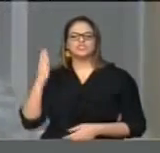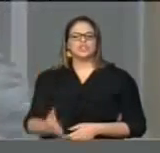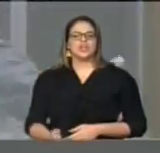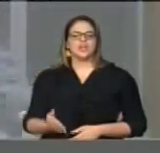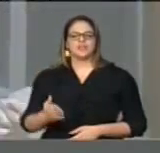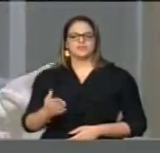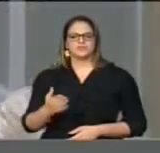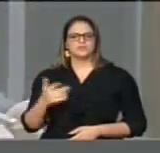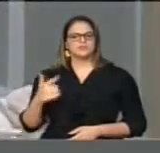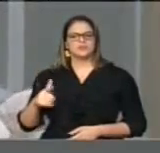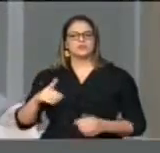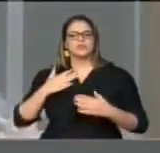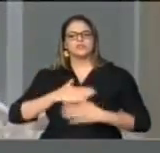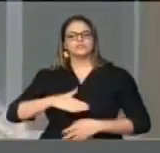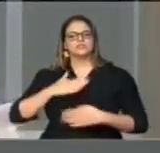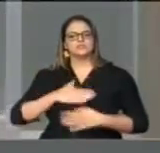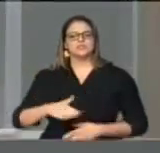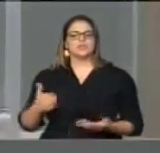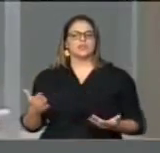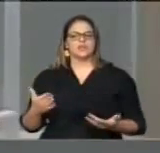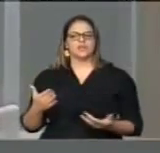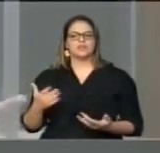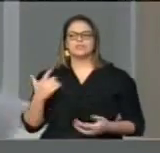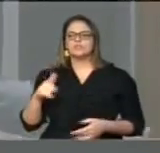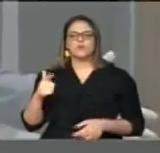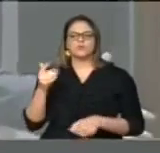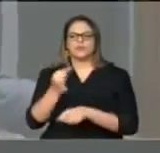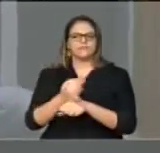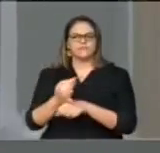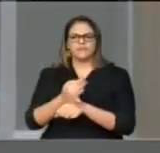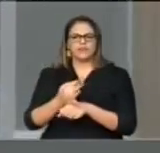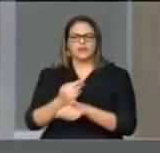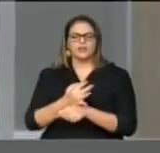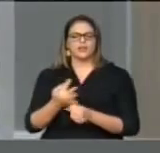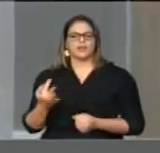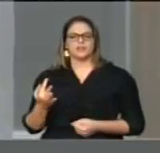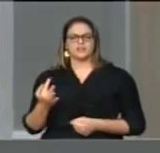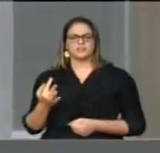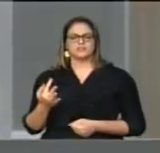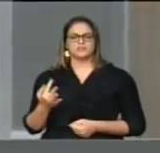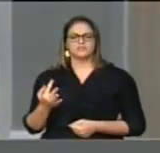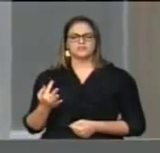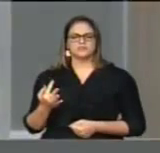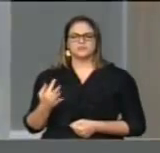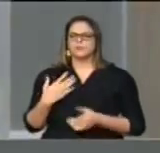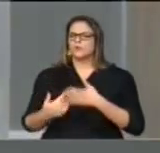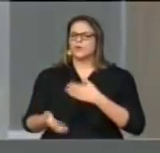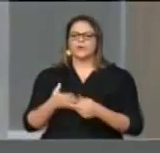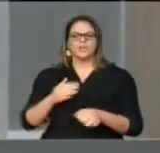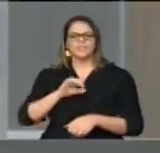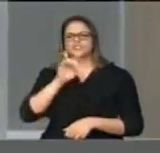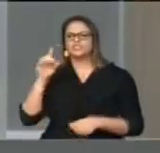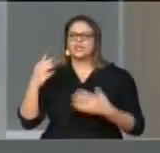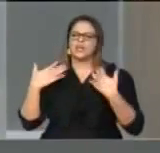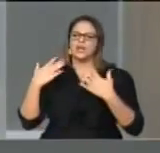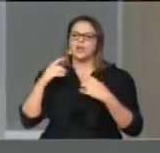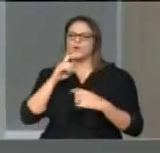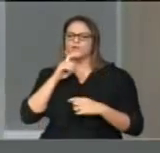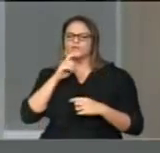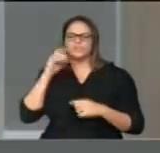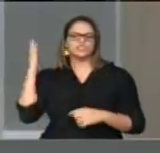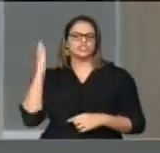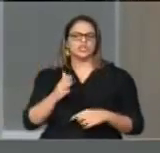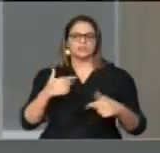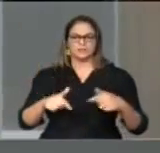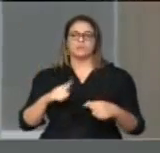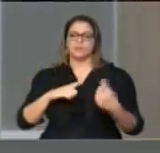que não tem sol, não tem chuva, não tem frio, não tem calor. Tem duas categorias assim no Brasil. O pequeno agricultor